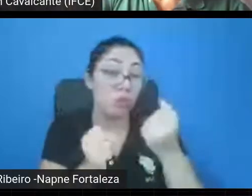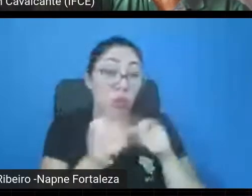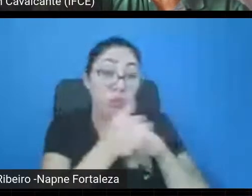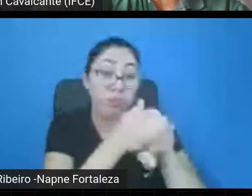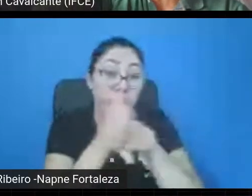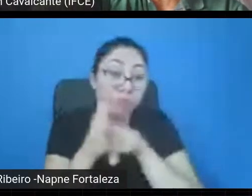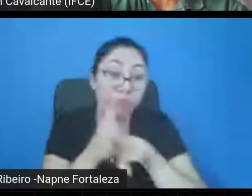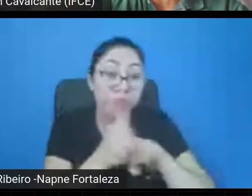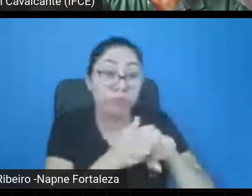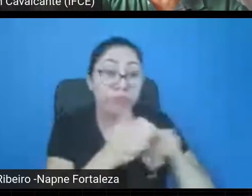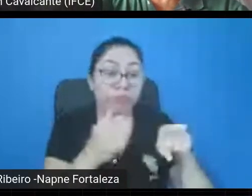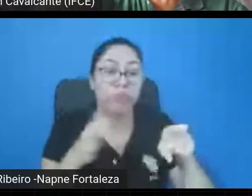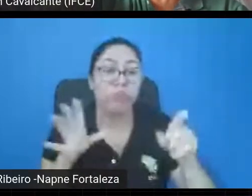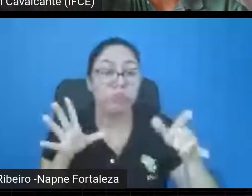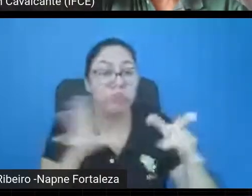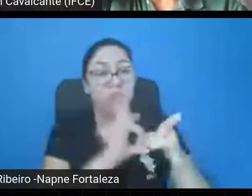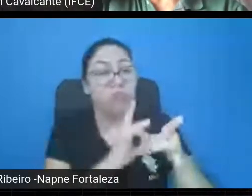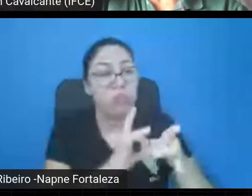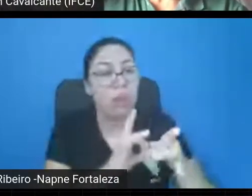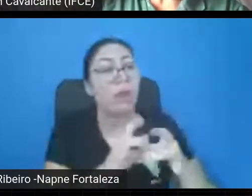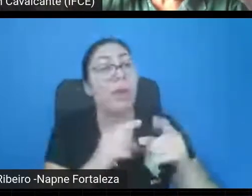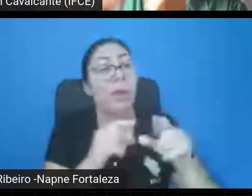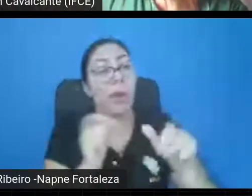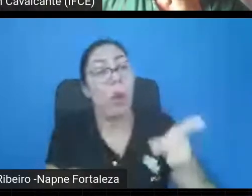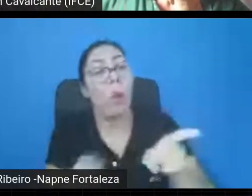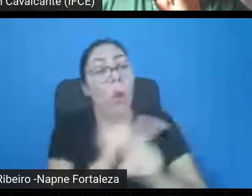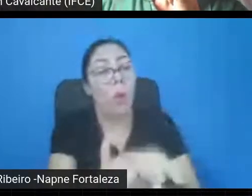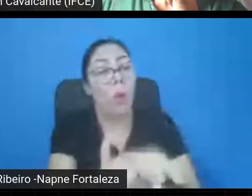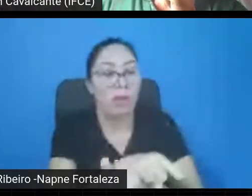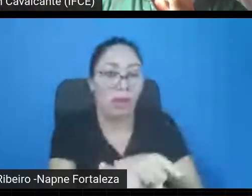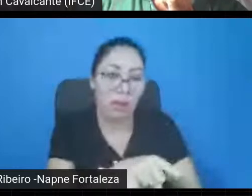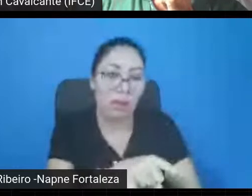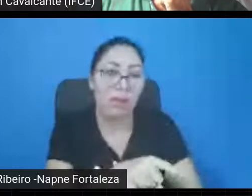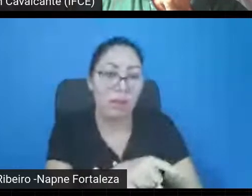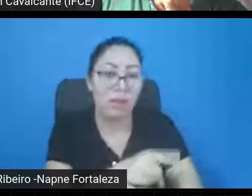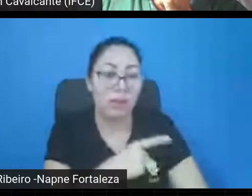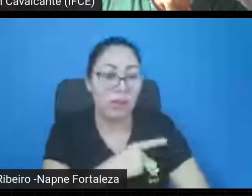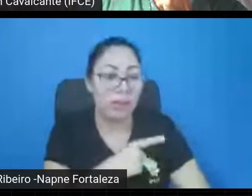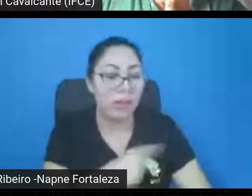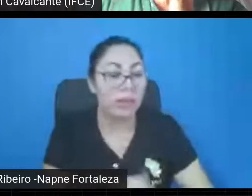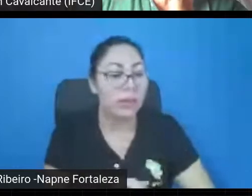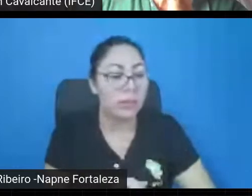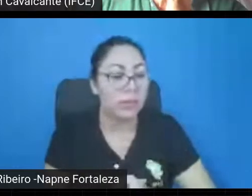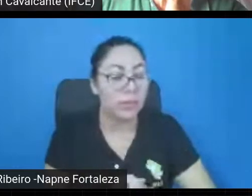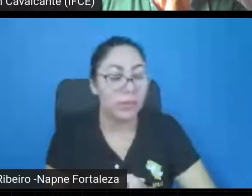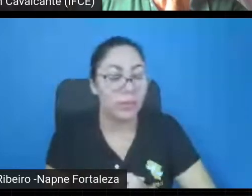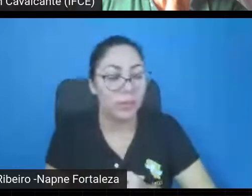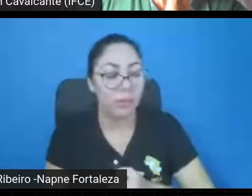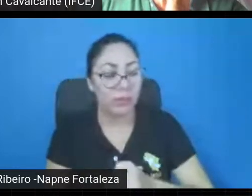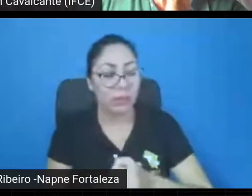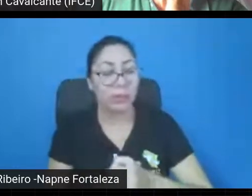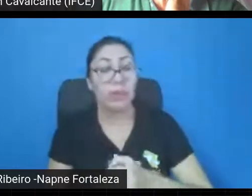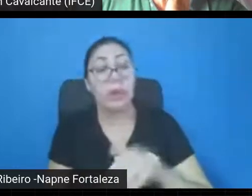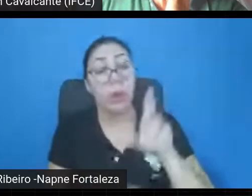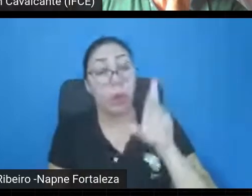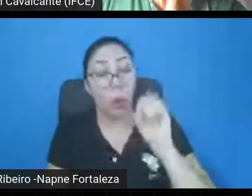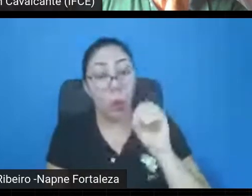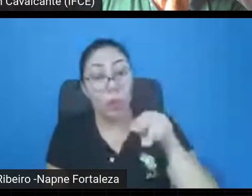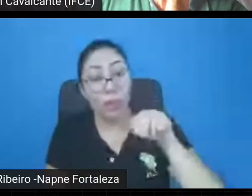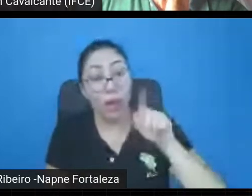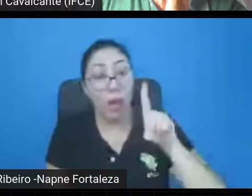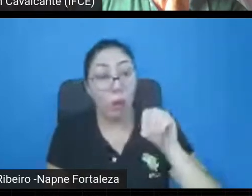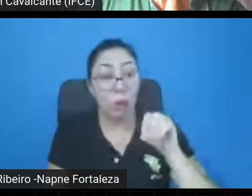indústria na astronomia, em instrumentação, como o Reinaldo e a Beatriz falaram, mas